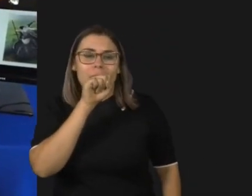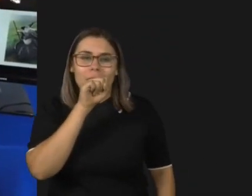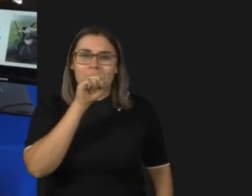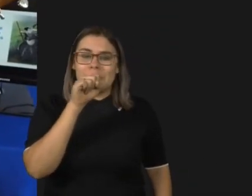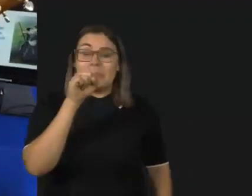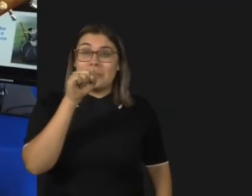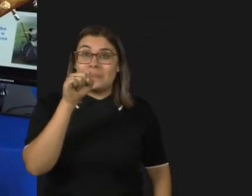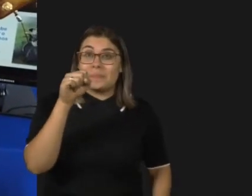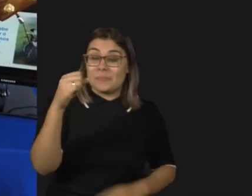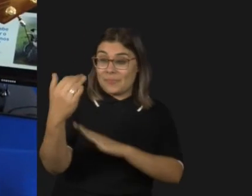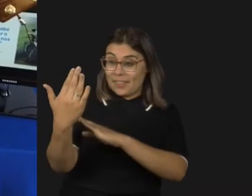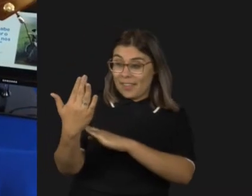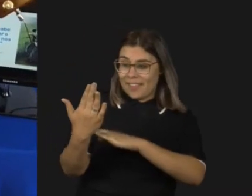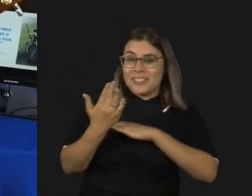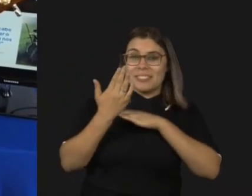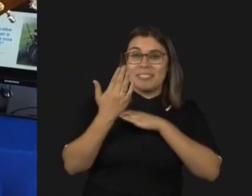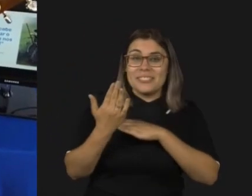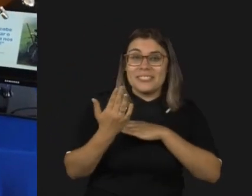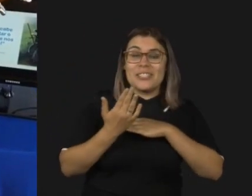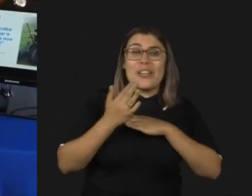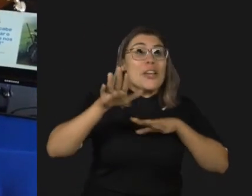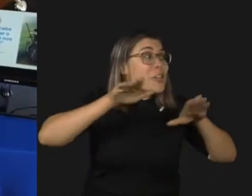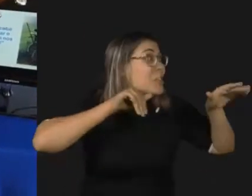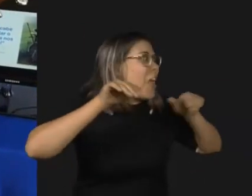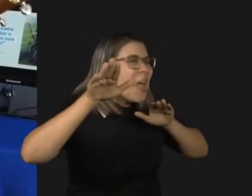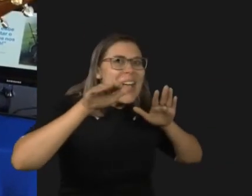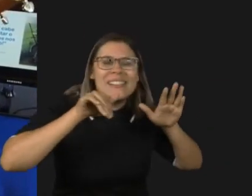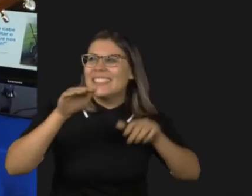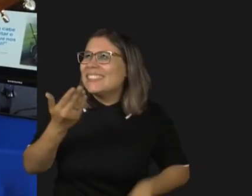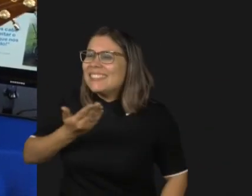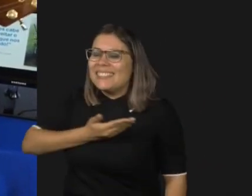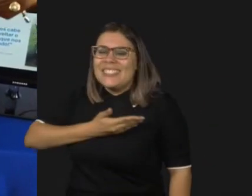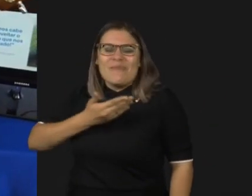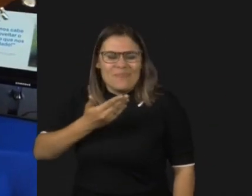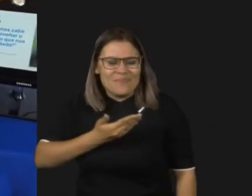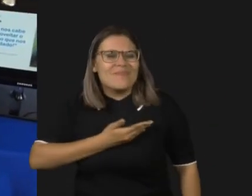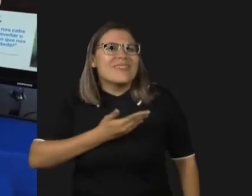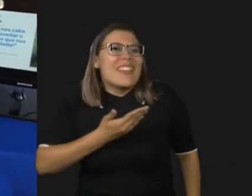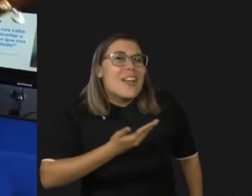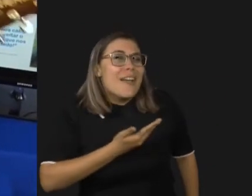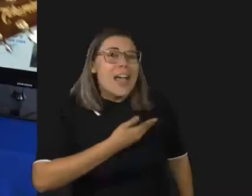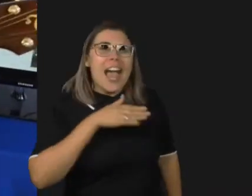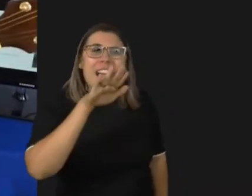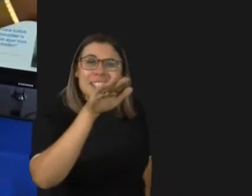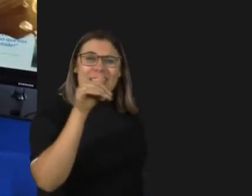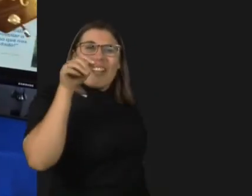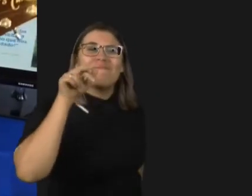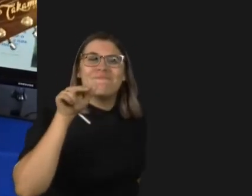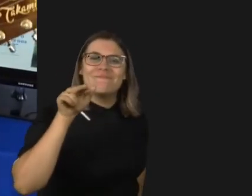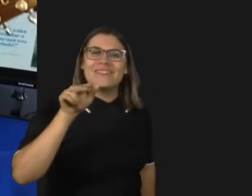Chame seus amigos Convide seus irmãos